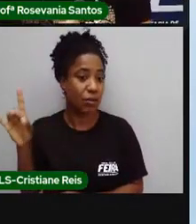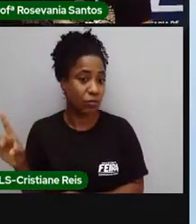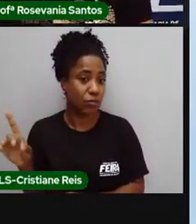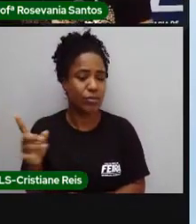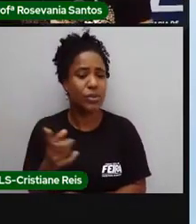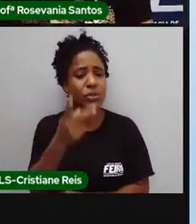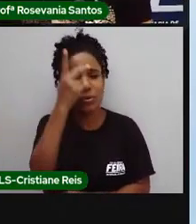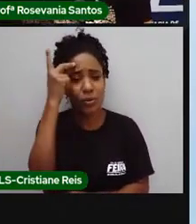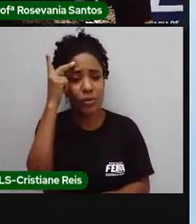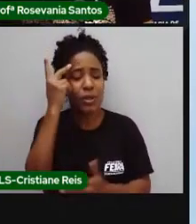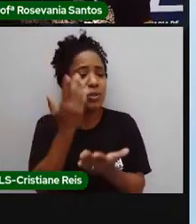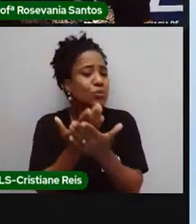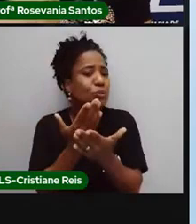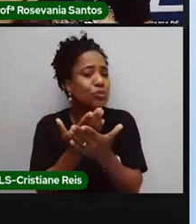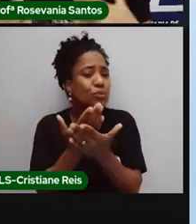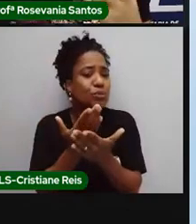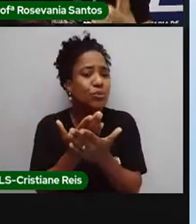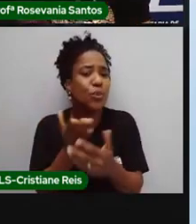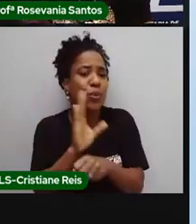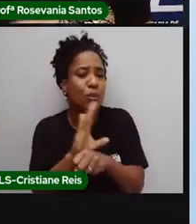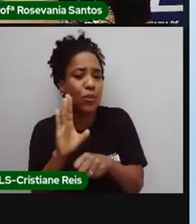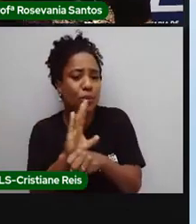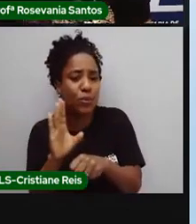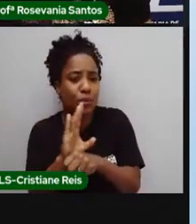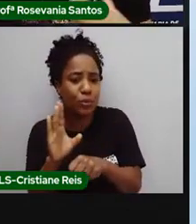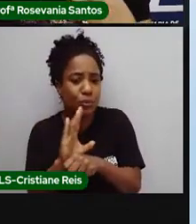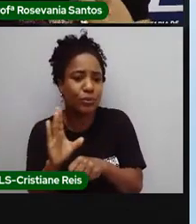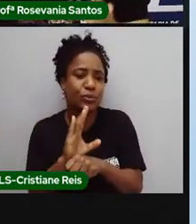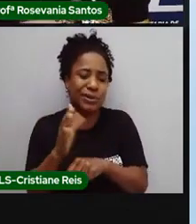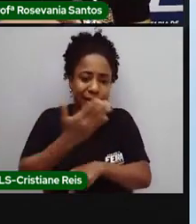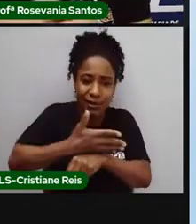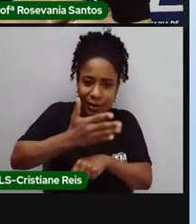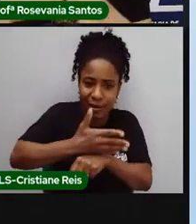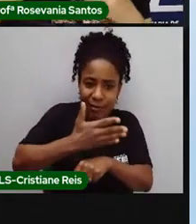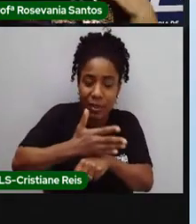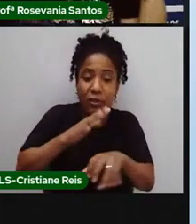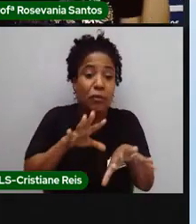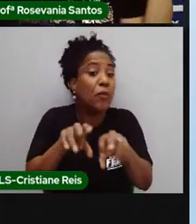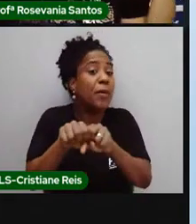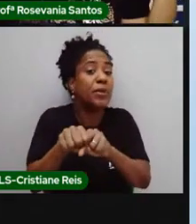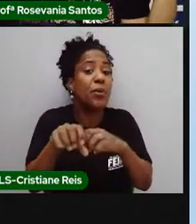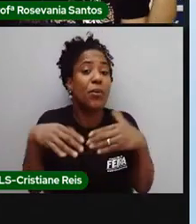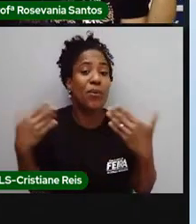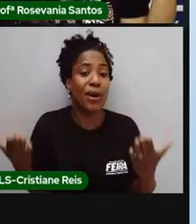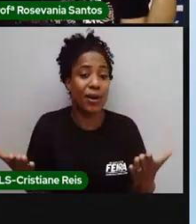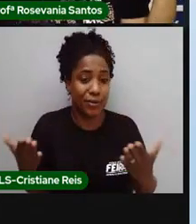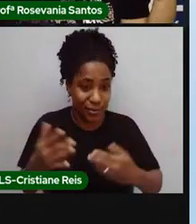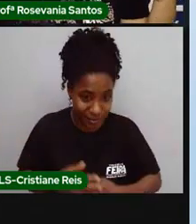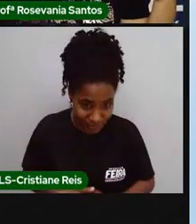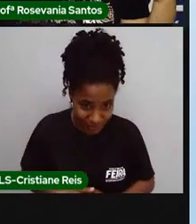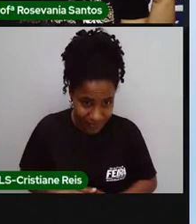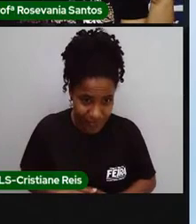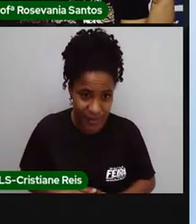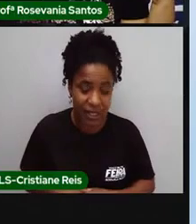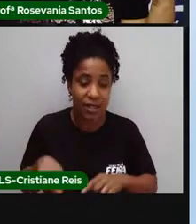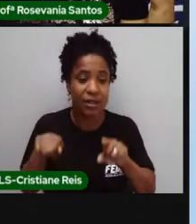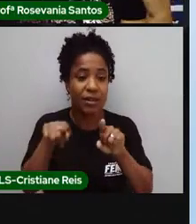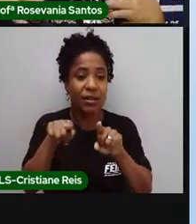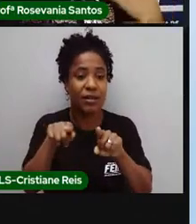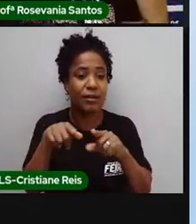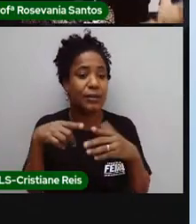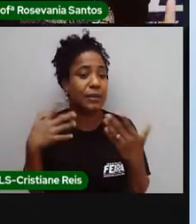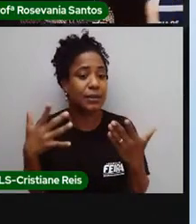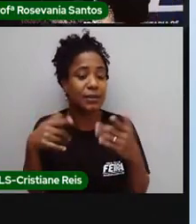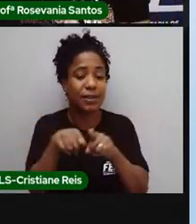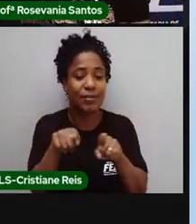desenvolvendo. Os cursos de capacitação, a sua formação, a, digamos